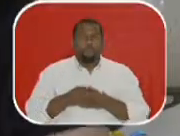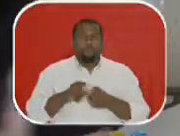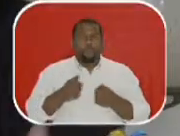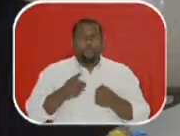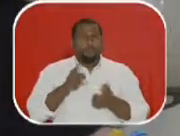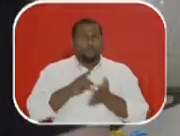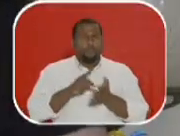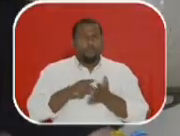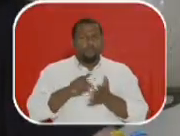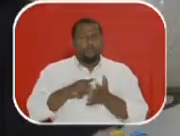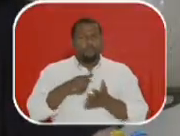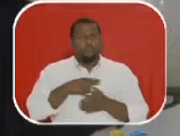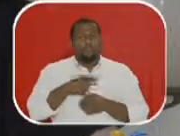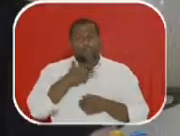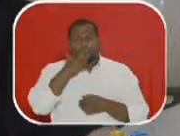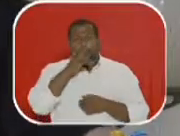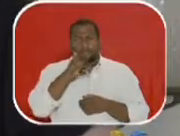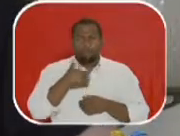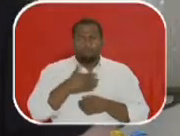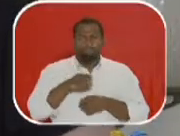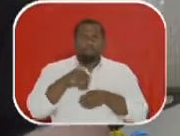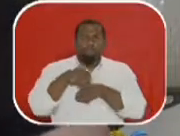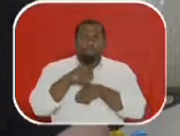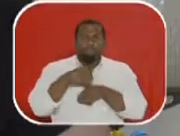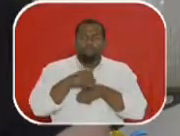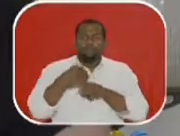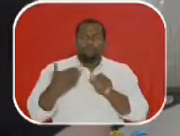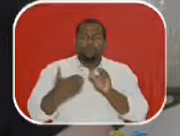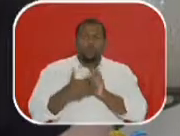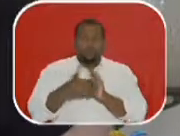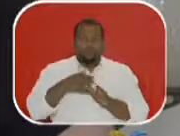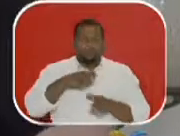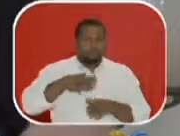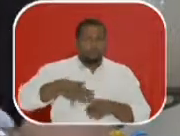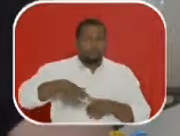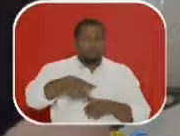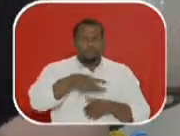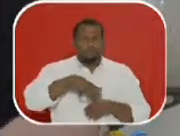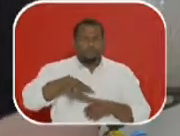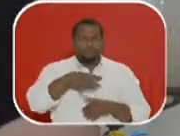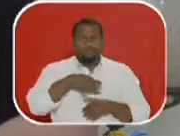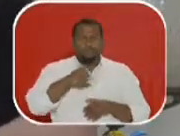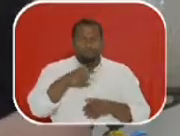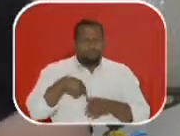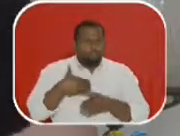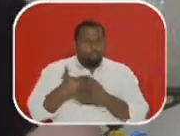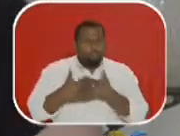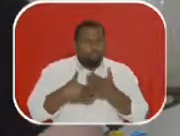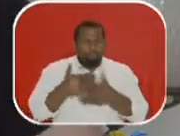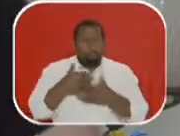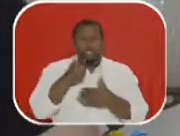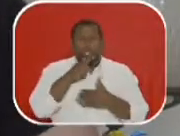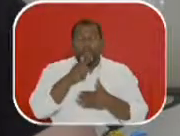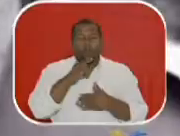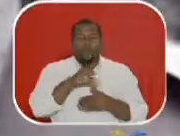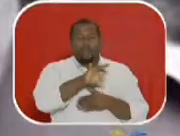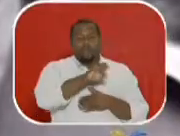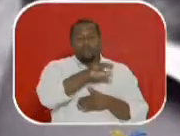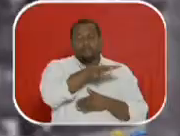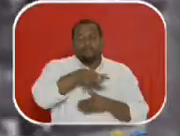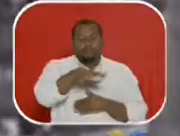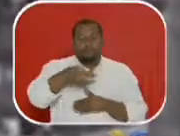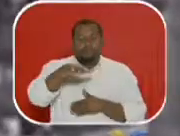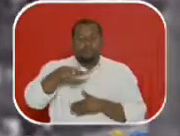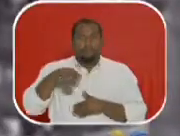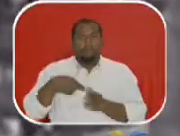verdade, tem aí alimentado, digamos, todos esses meios que, aos poucos, foram constituindo a sua linguagem própria. E